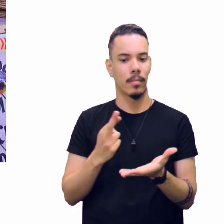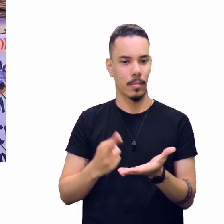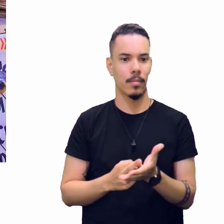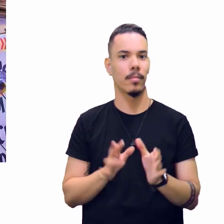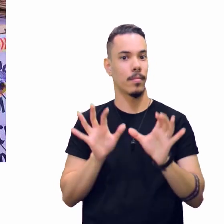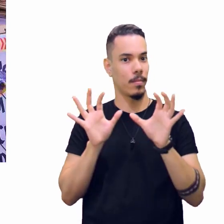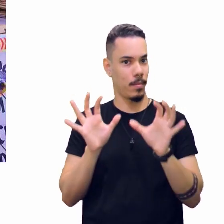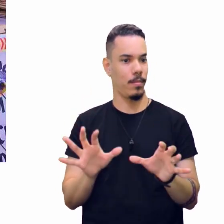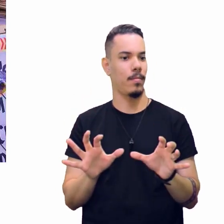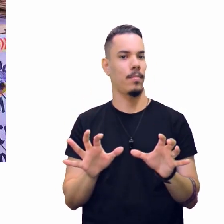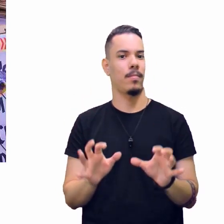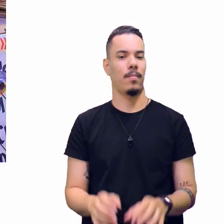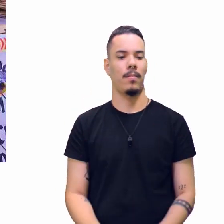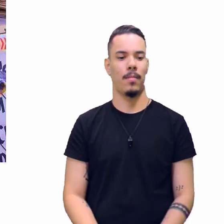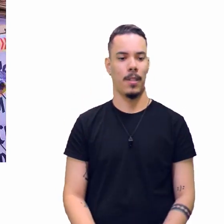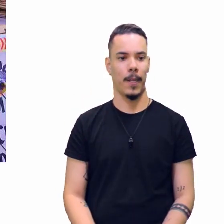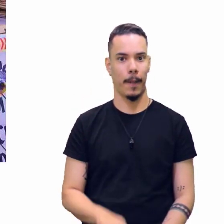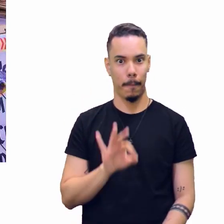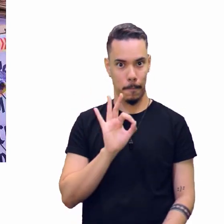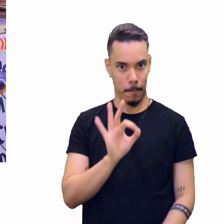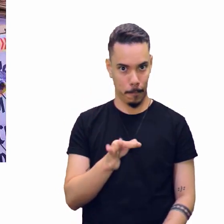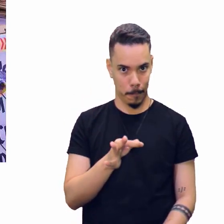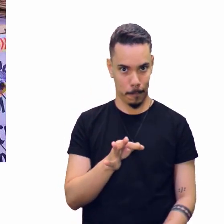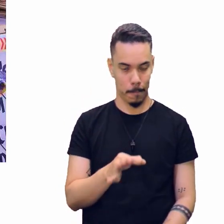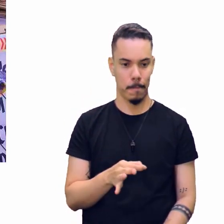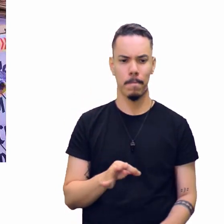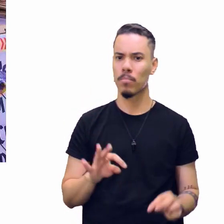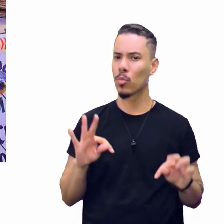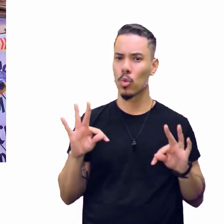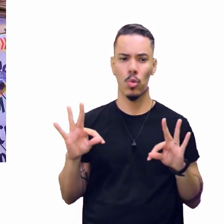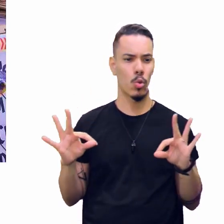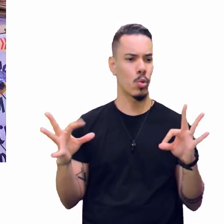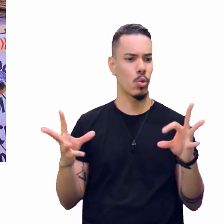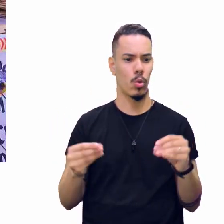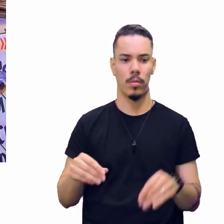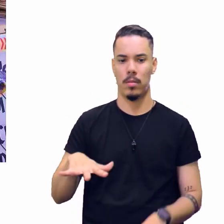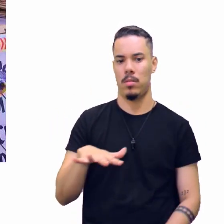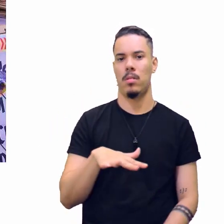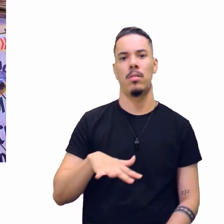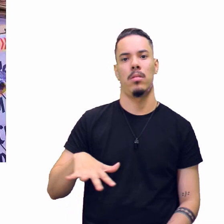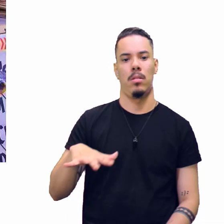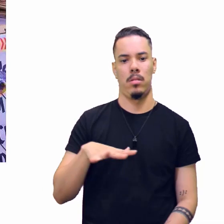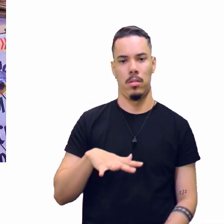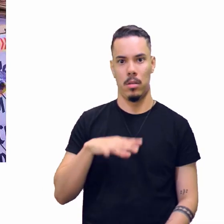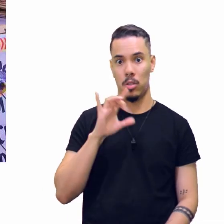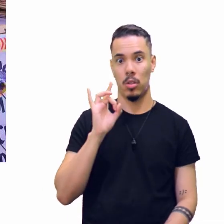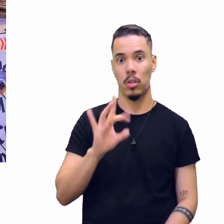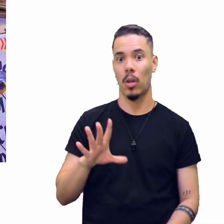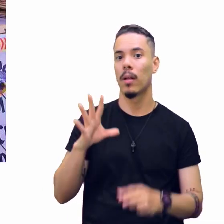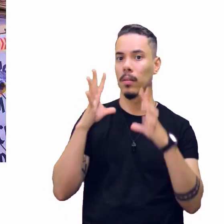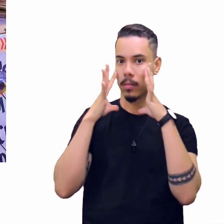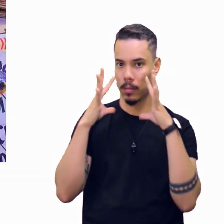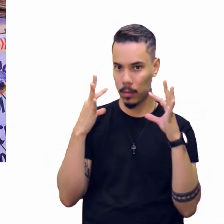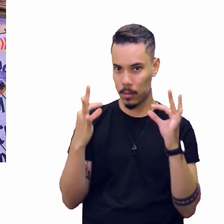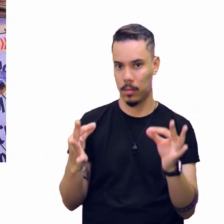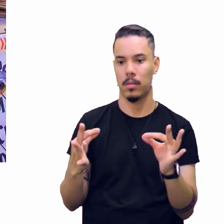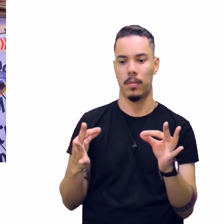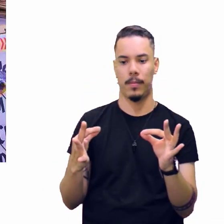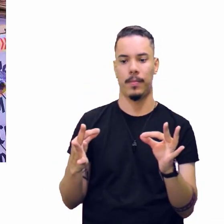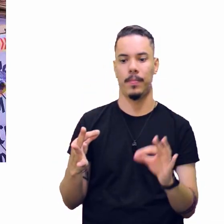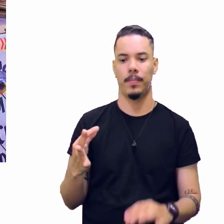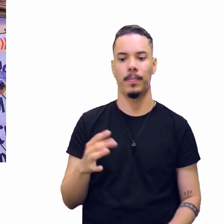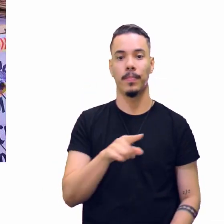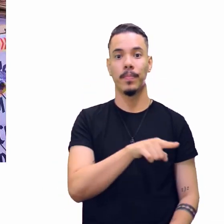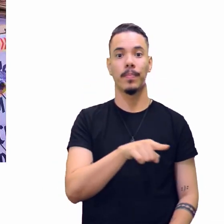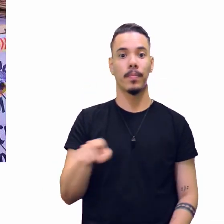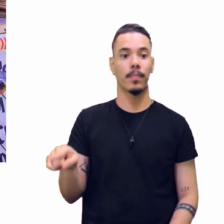a este campo, tá certo? A todas as áreas, a Madinha, só você prestar atenção, tá bom? Aí você vê